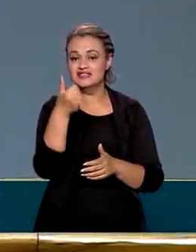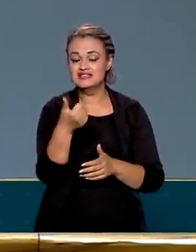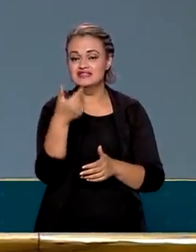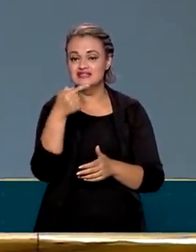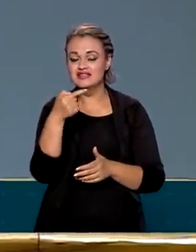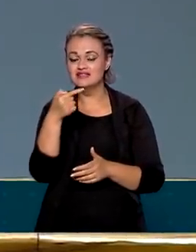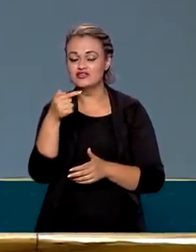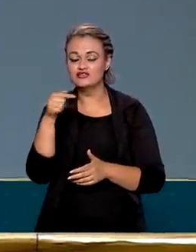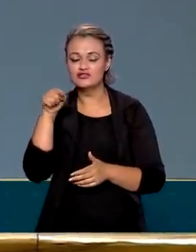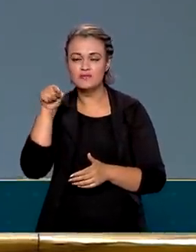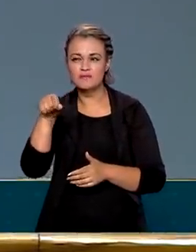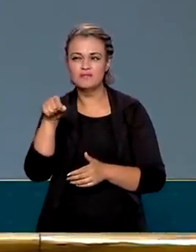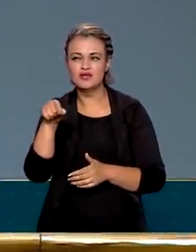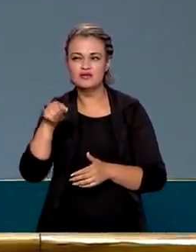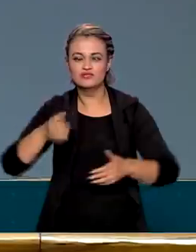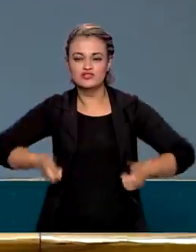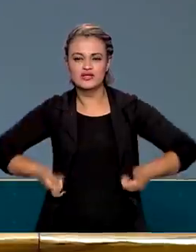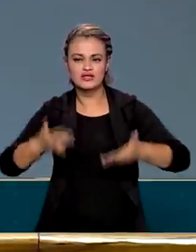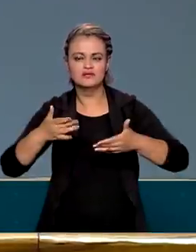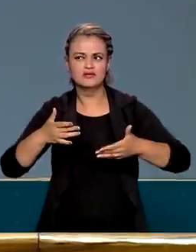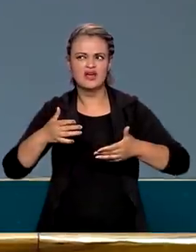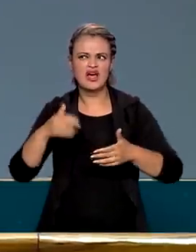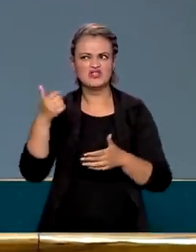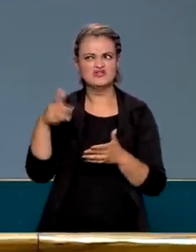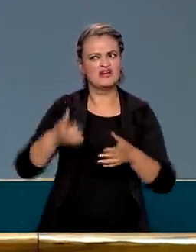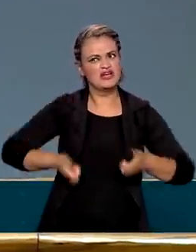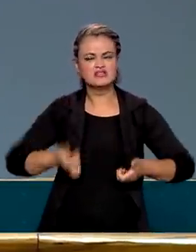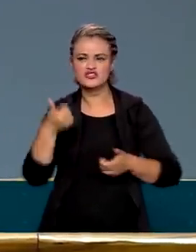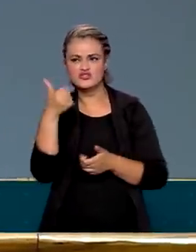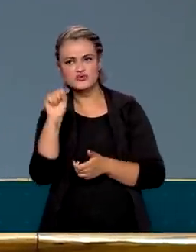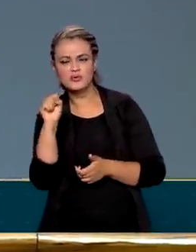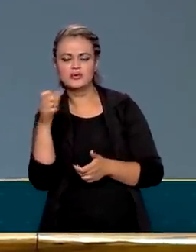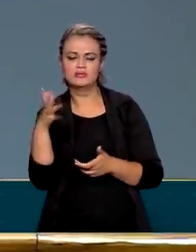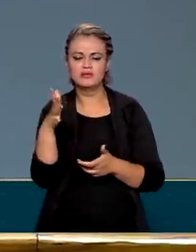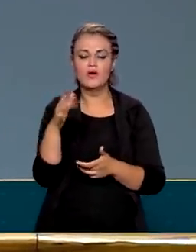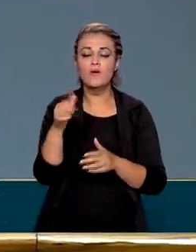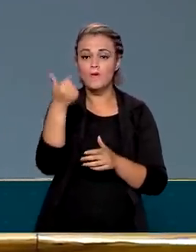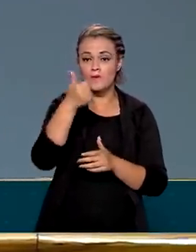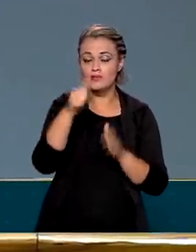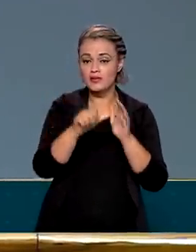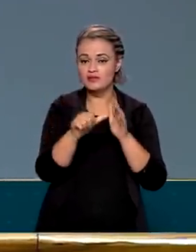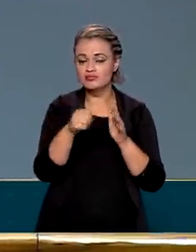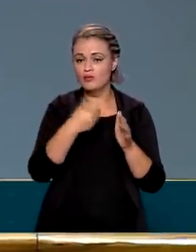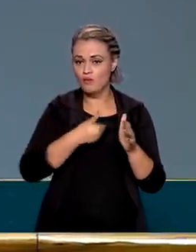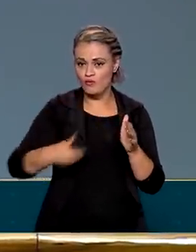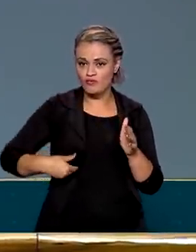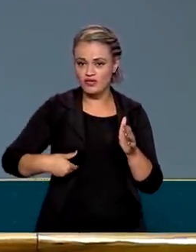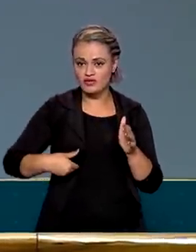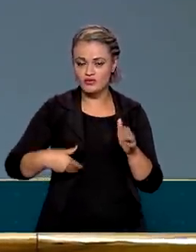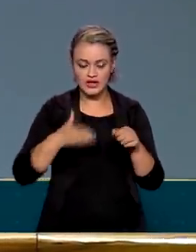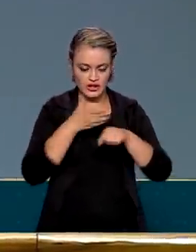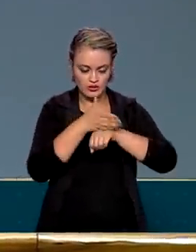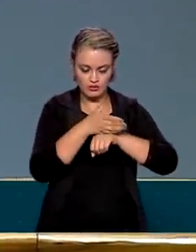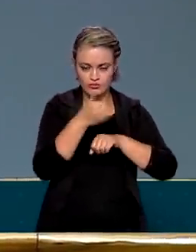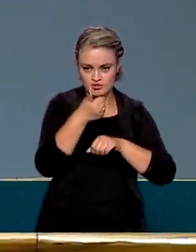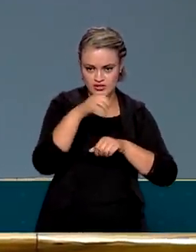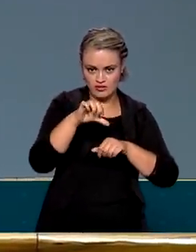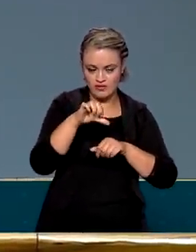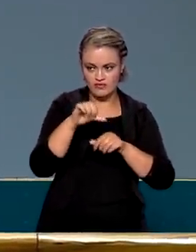despesas, nós vamos terminar o governo com 18,5. O primeiro governo que entrou com 19,5 vai sair com menos.